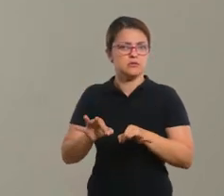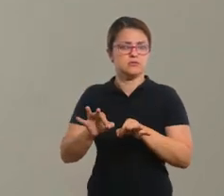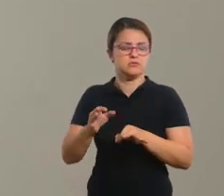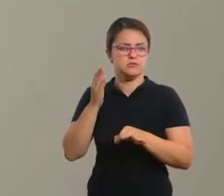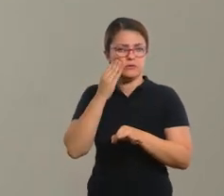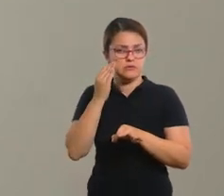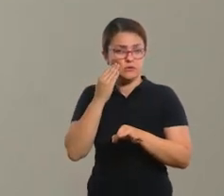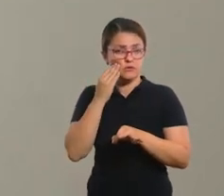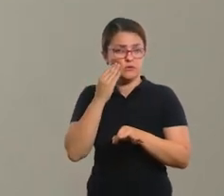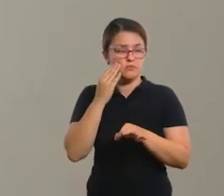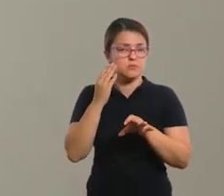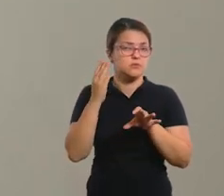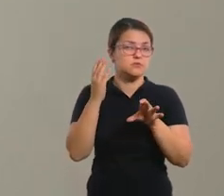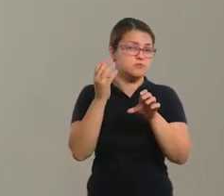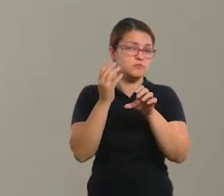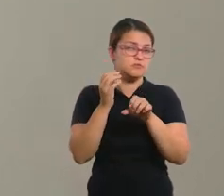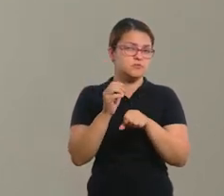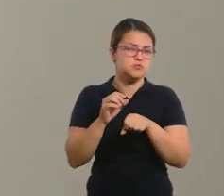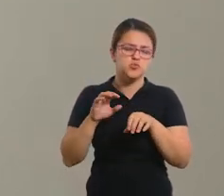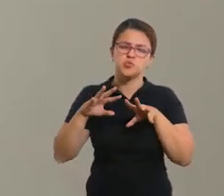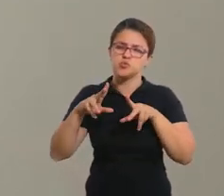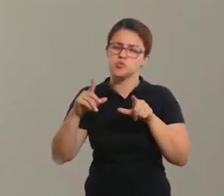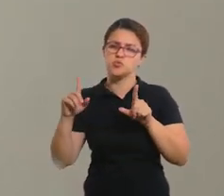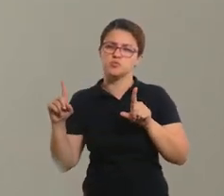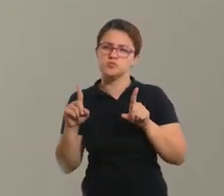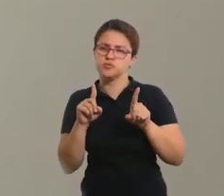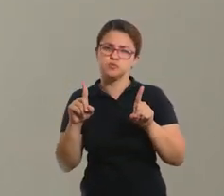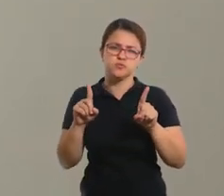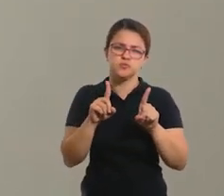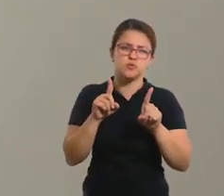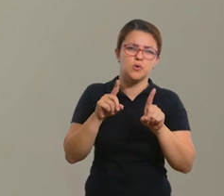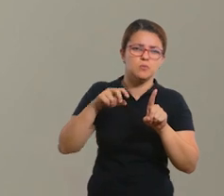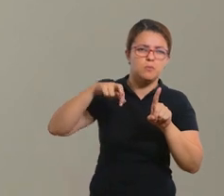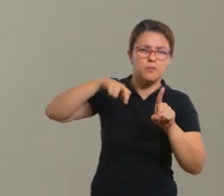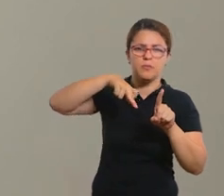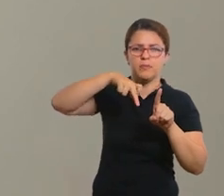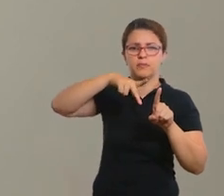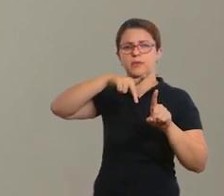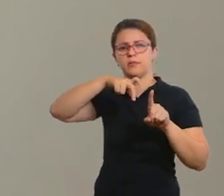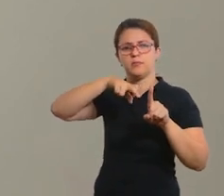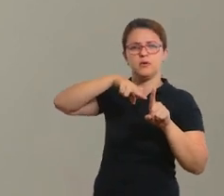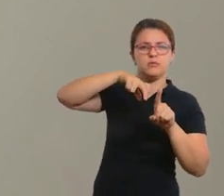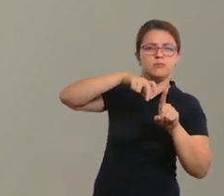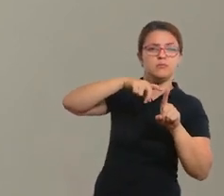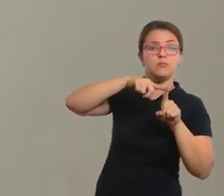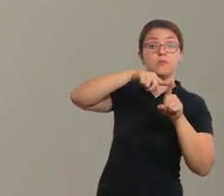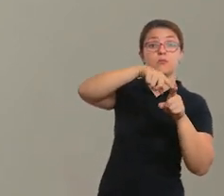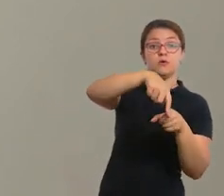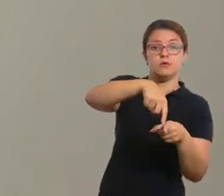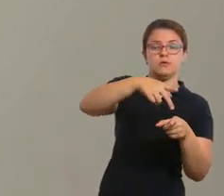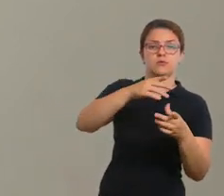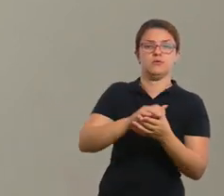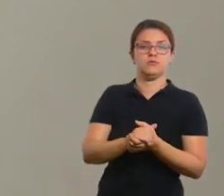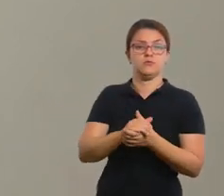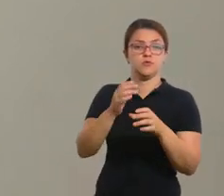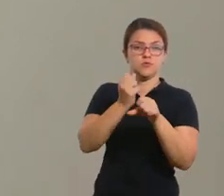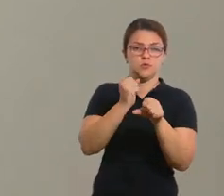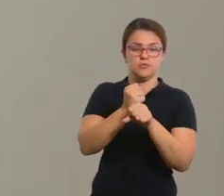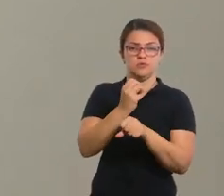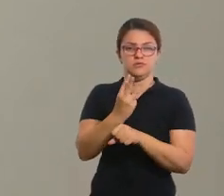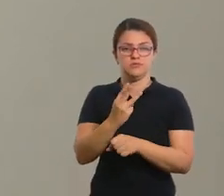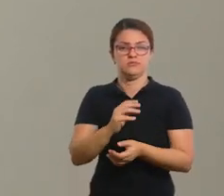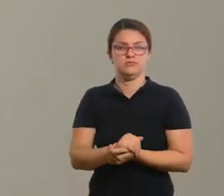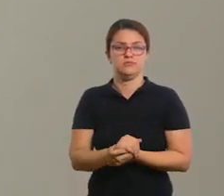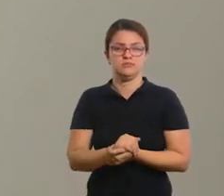chute corretamente, ou a atividade correta, né, todo o percurso dela, ela vai ganhar três pontos, tá? Se ela sortear e caiu o fácil,